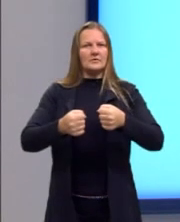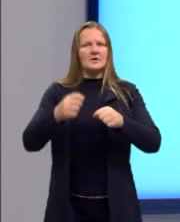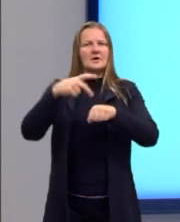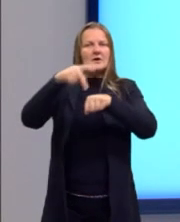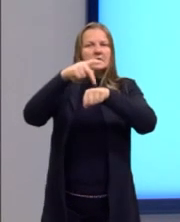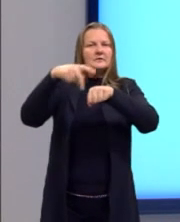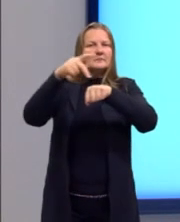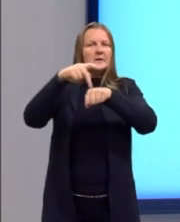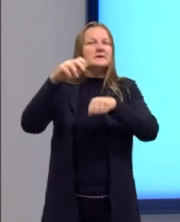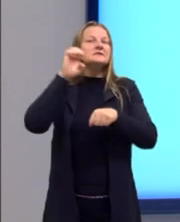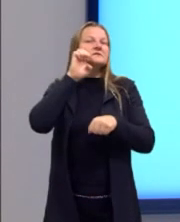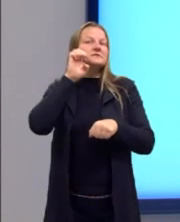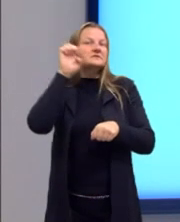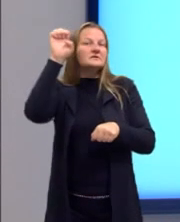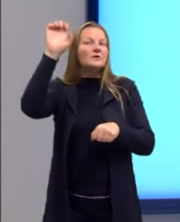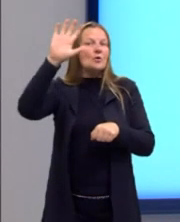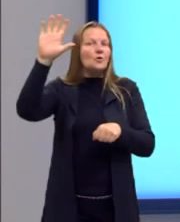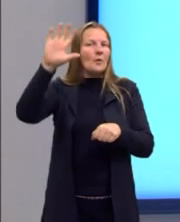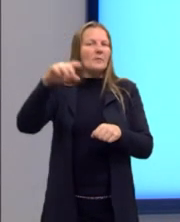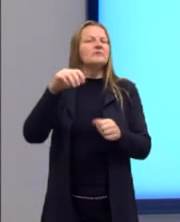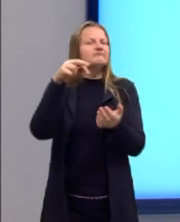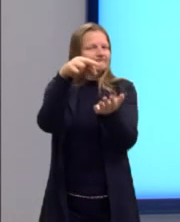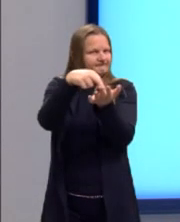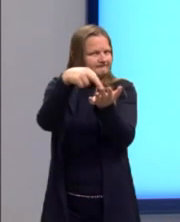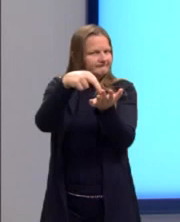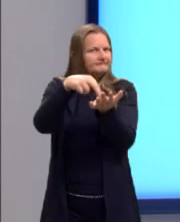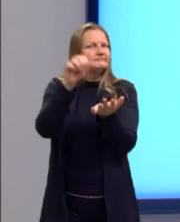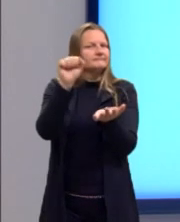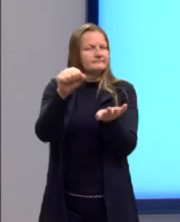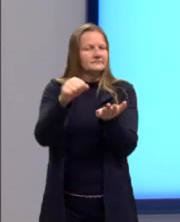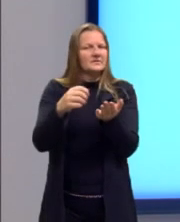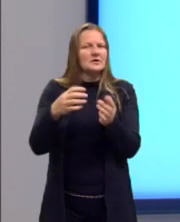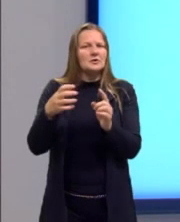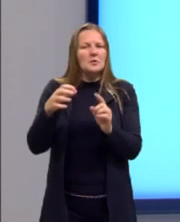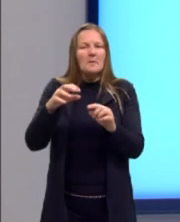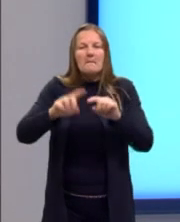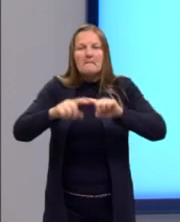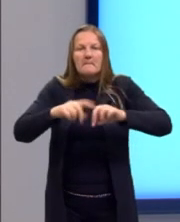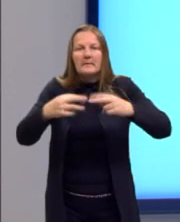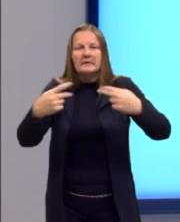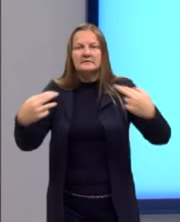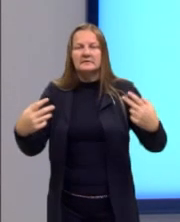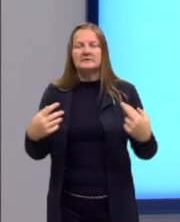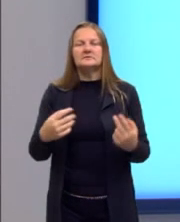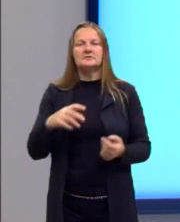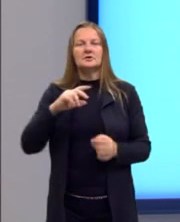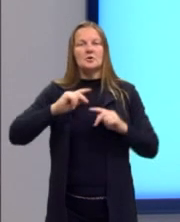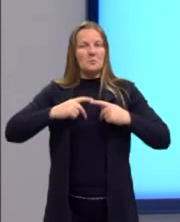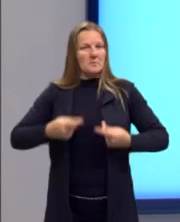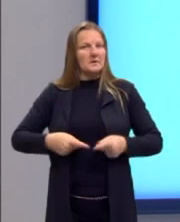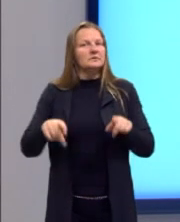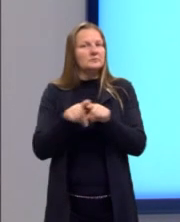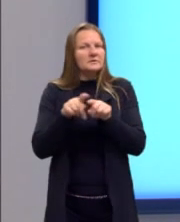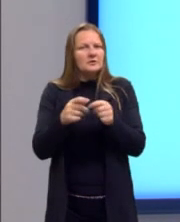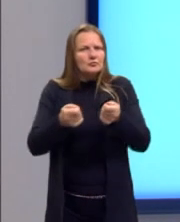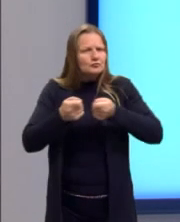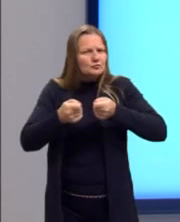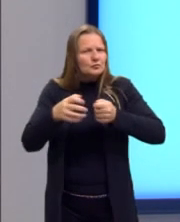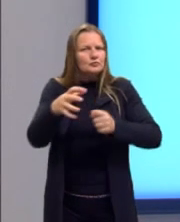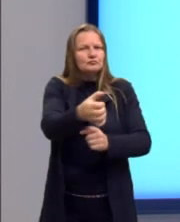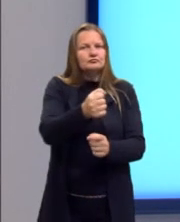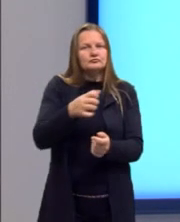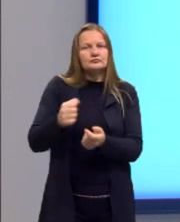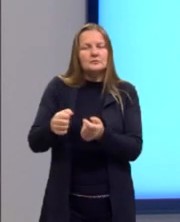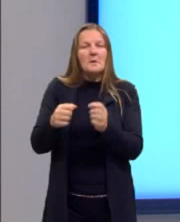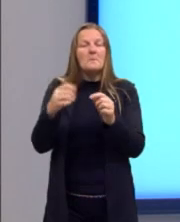nações europeias. Então, realmente, eles queriam dominar esses recursos naturais e também humanos, que eram considerados